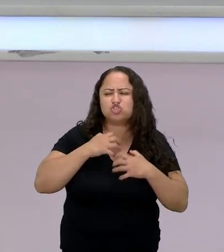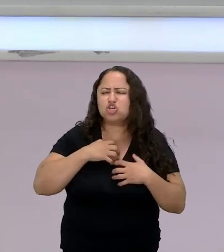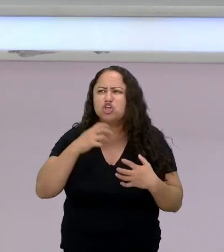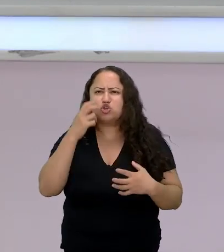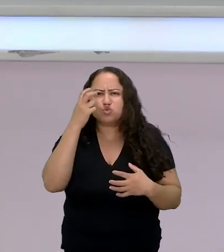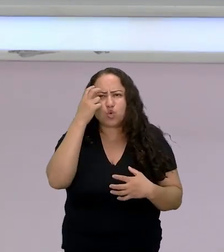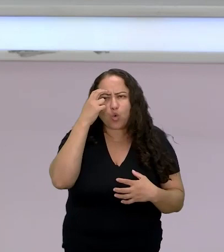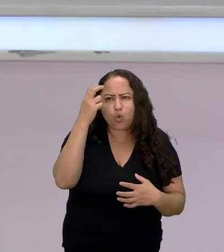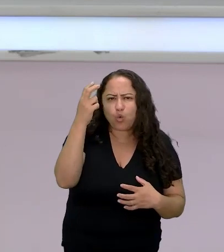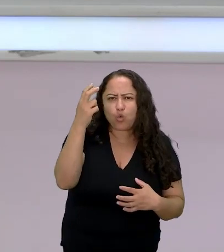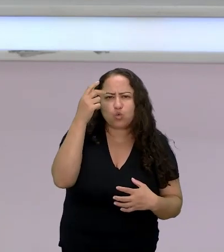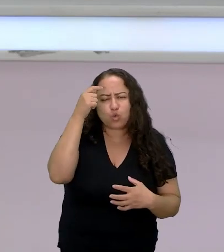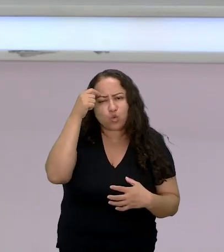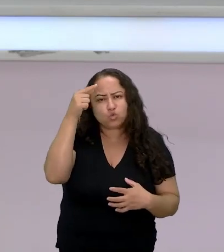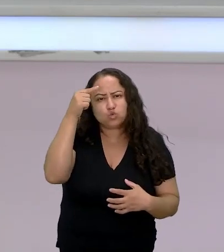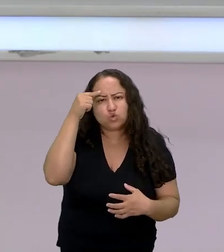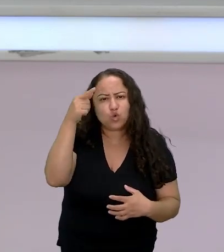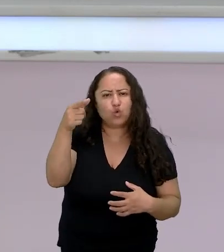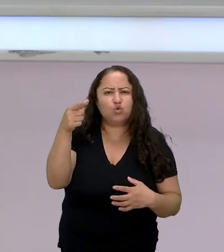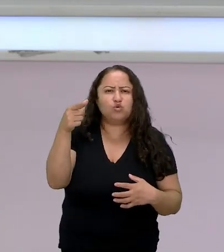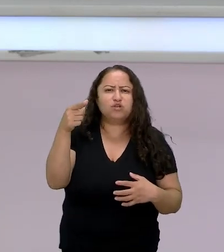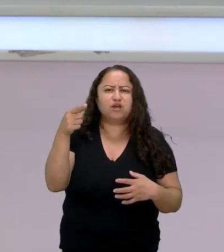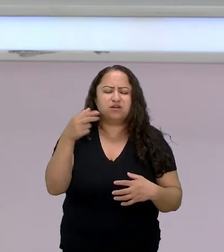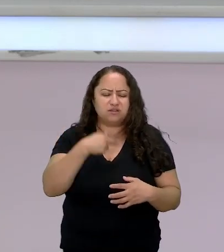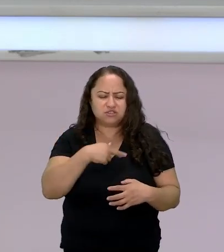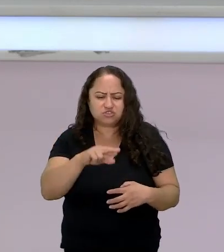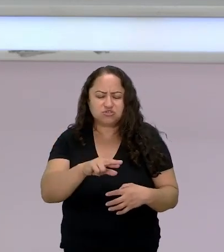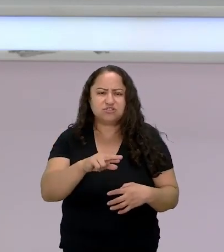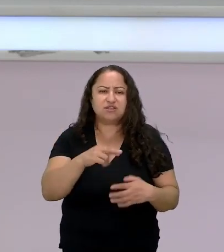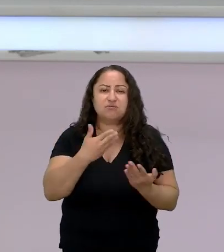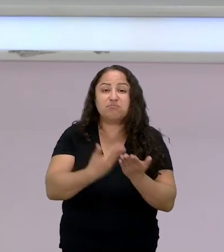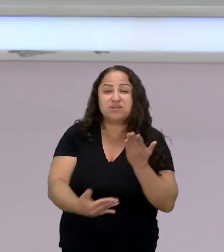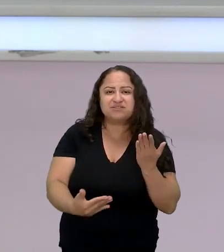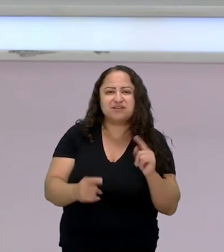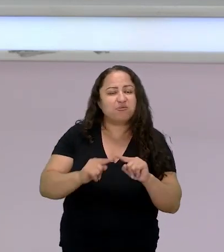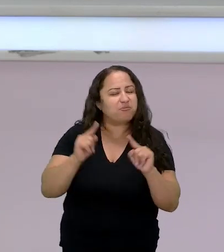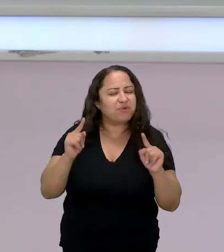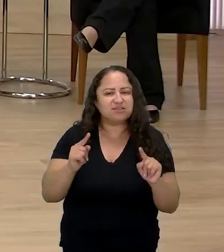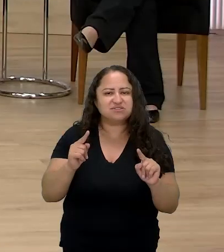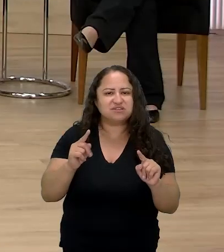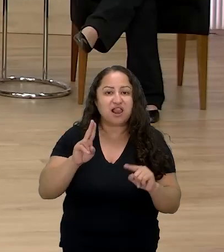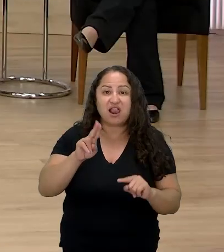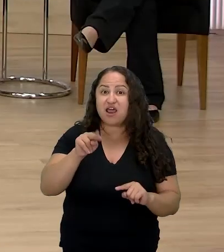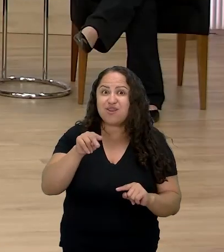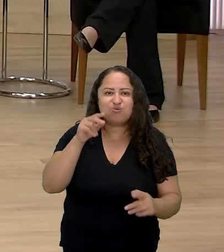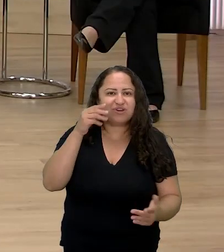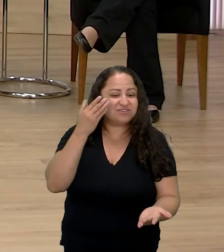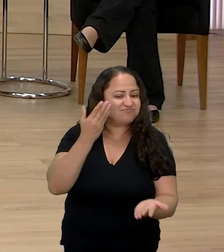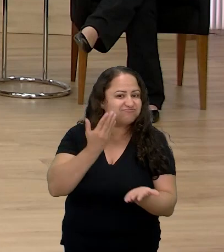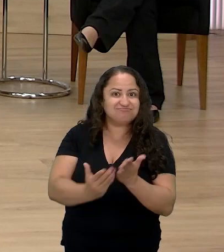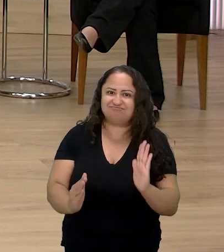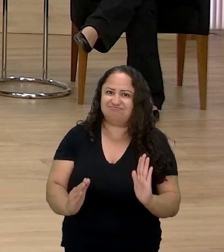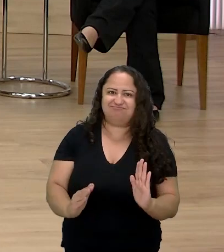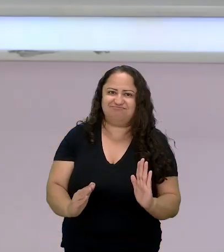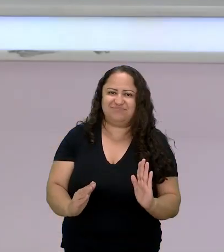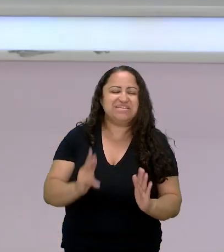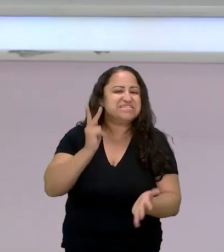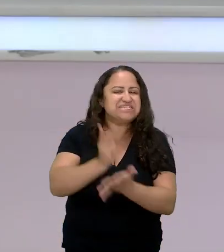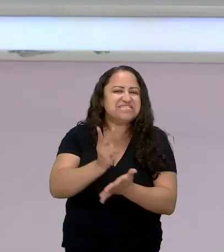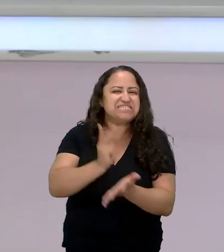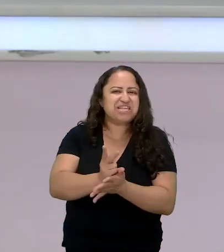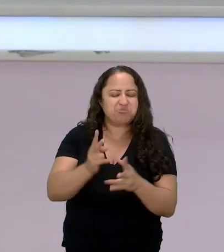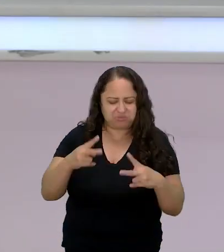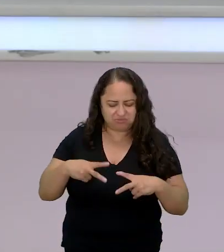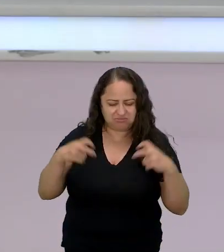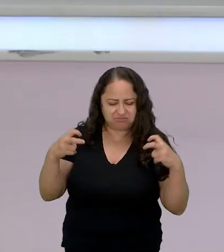religiosidade perder tudo aquilo mas ela é uma mulher que resiste a todo tempo ela fala com ela mesma eu não